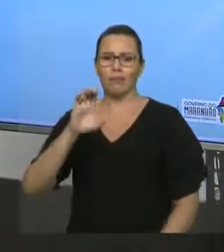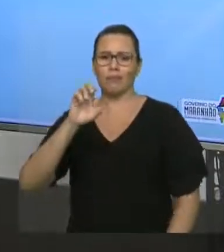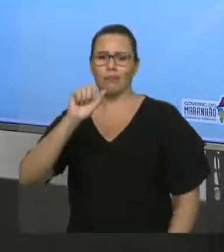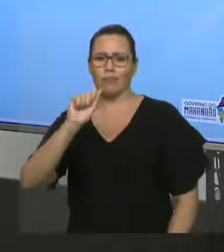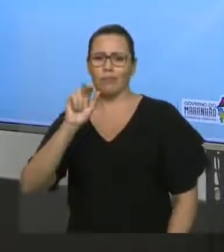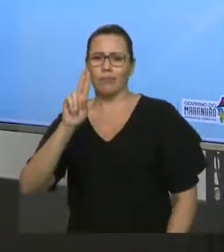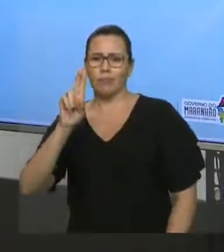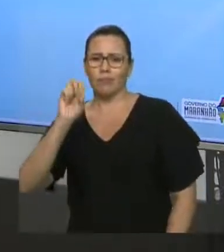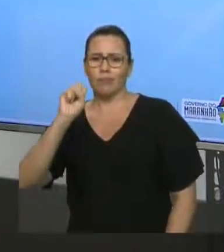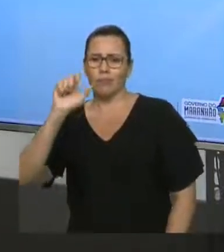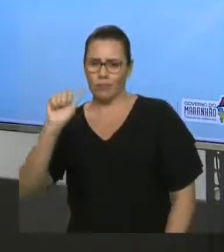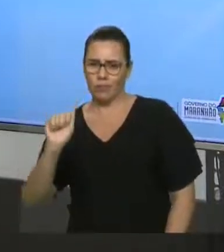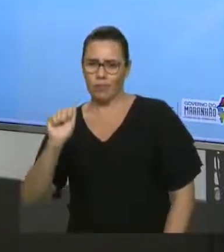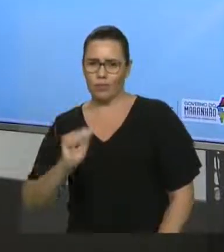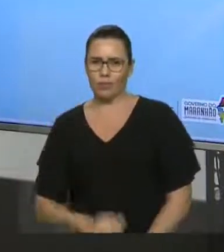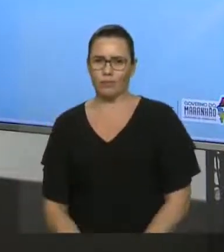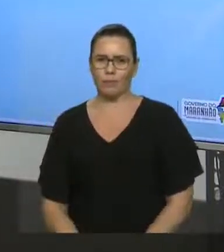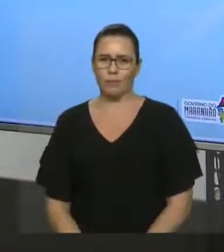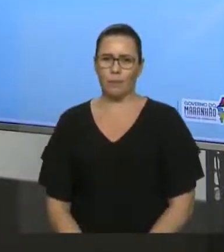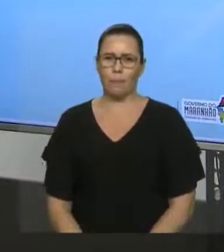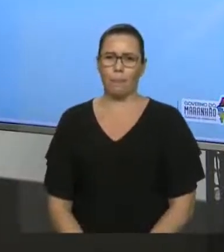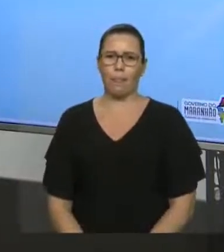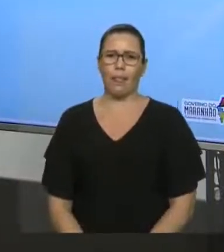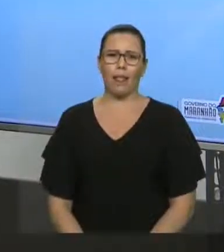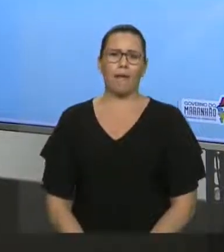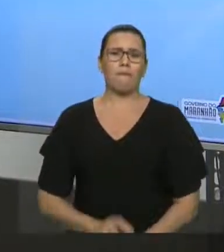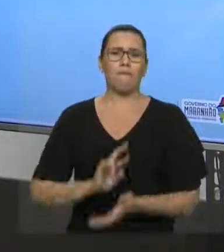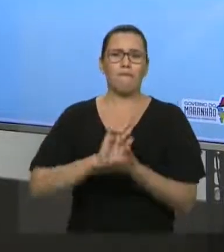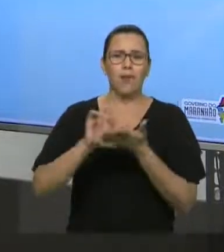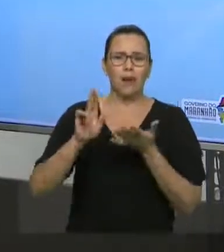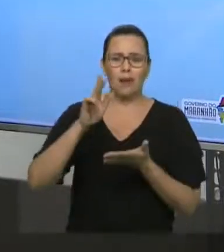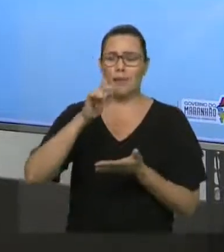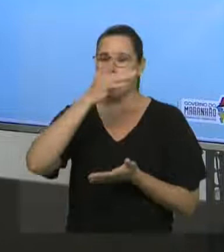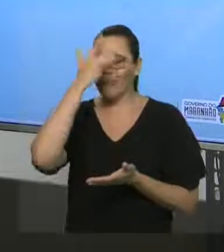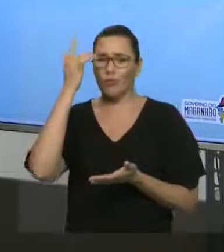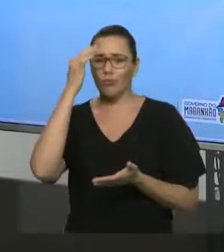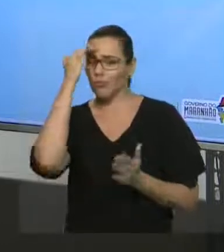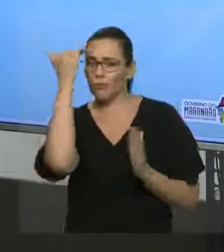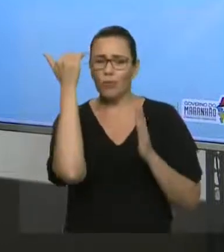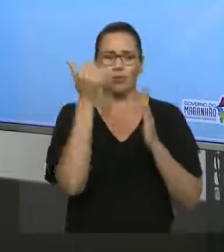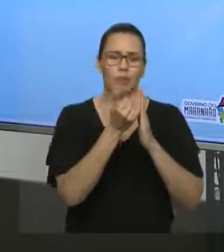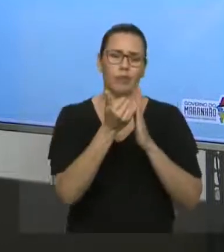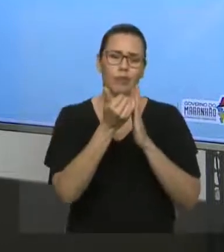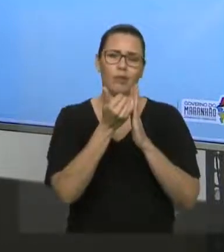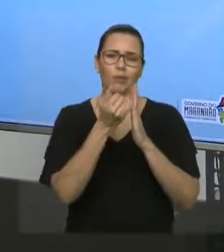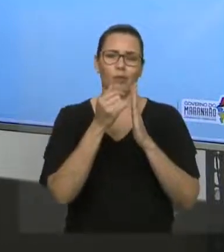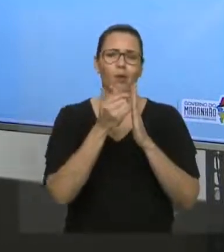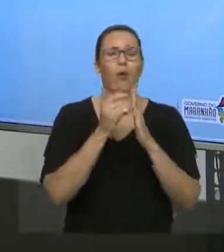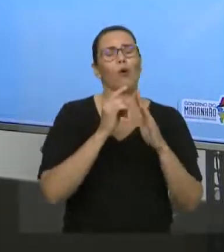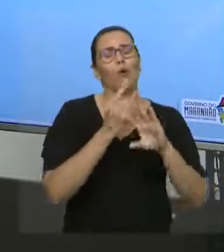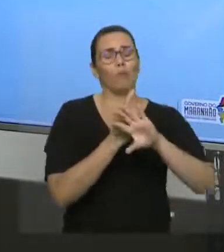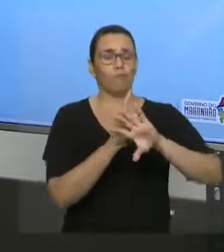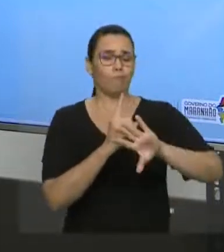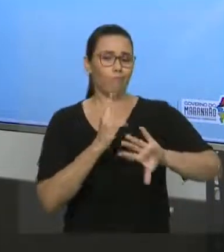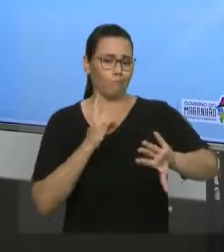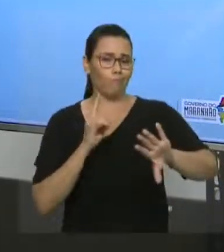Tá? Olha só. Muitos não respeitaram o distanciamento social. Qual foi a consequência disso? O número de